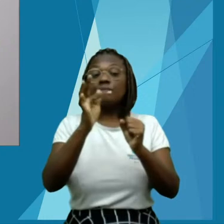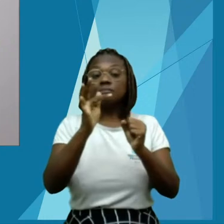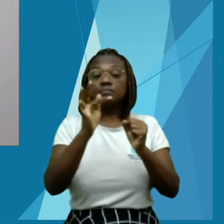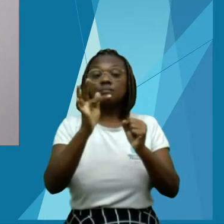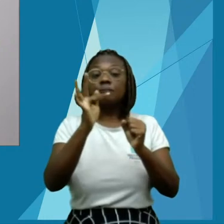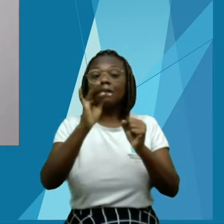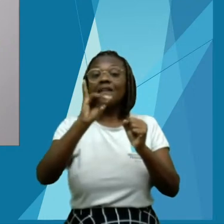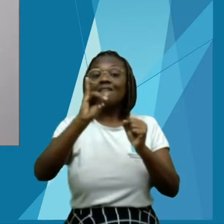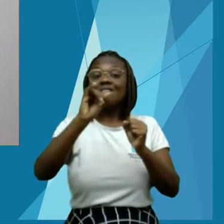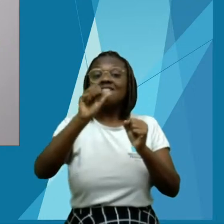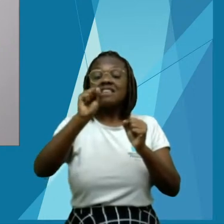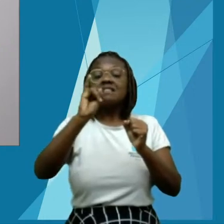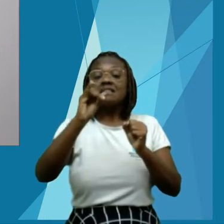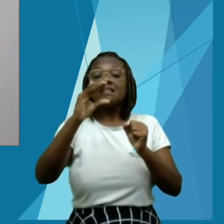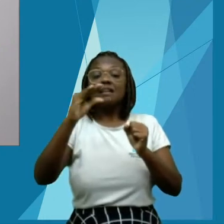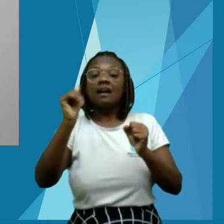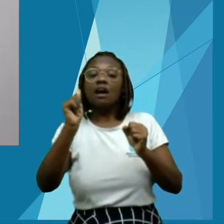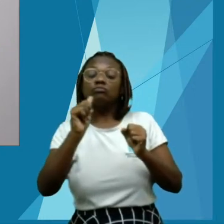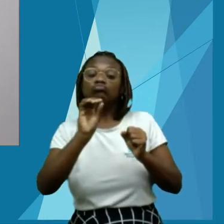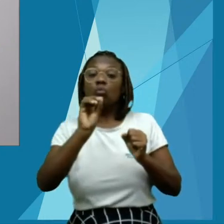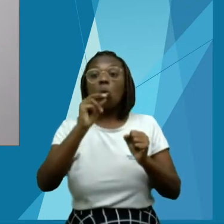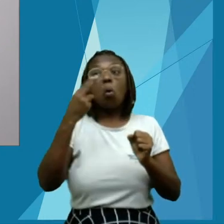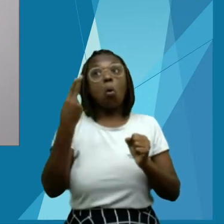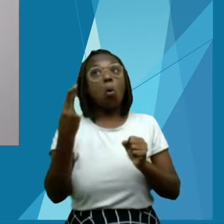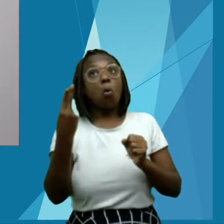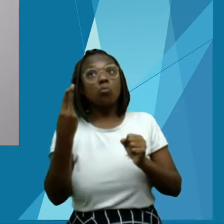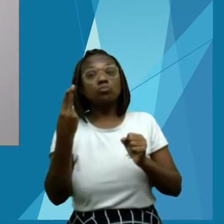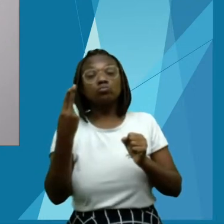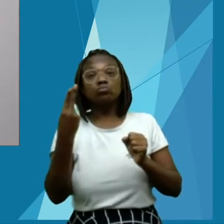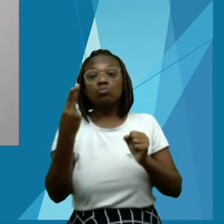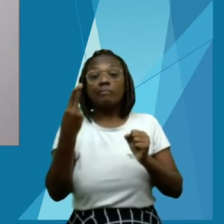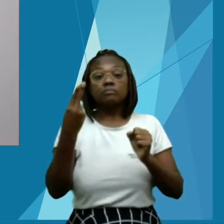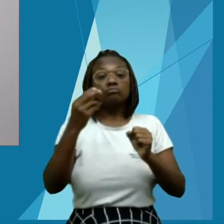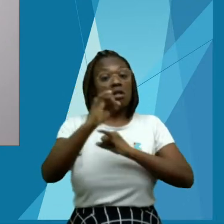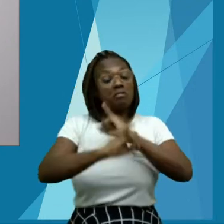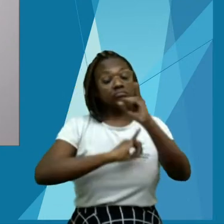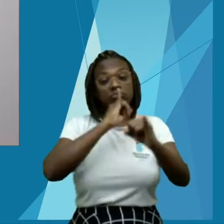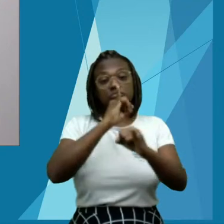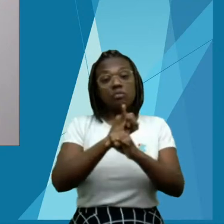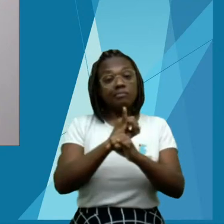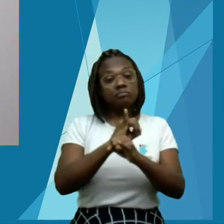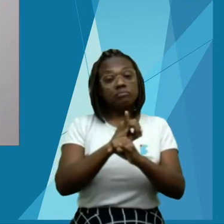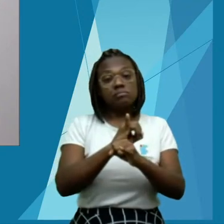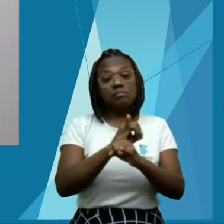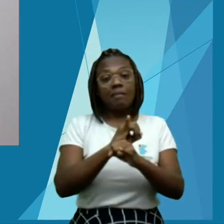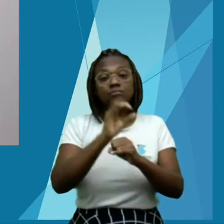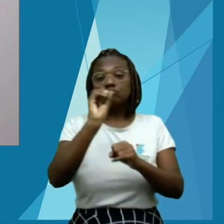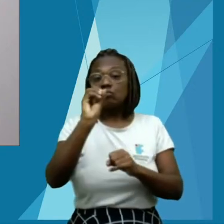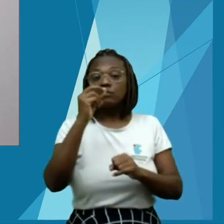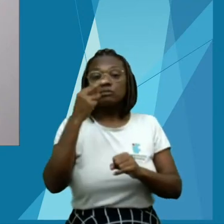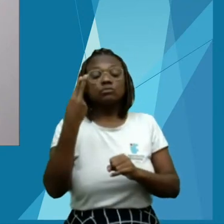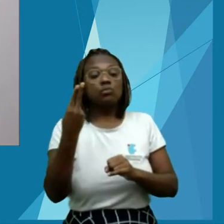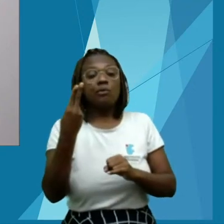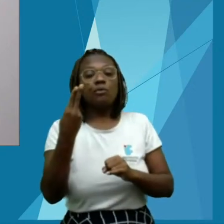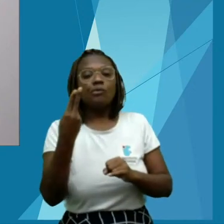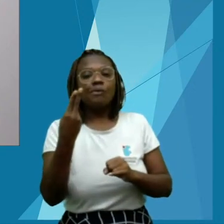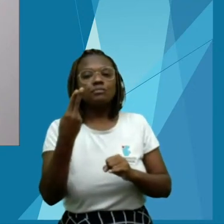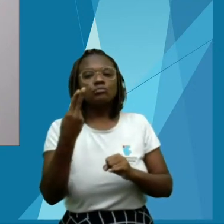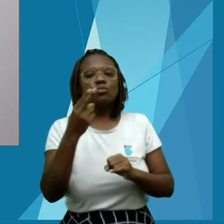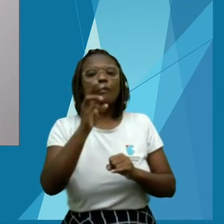Americanas, Editora Saraiva e etc. Obrigado a todos